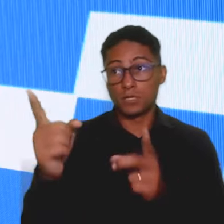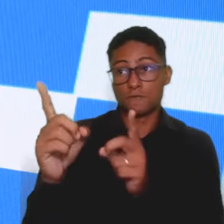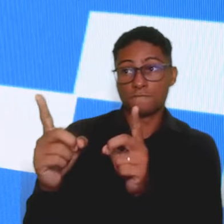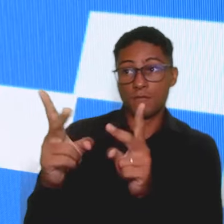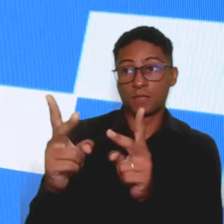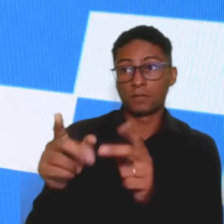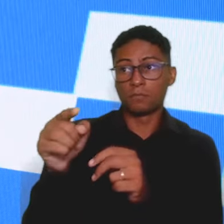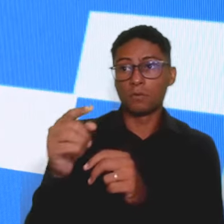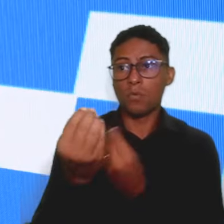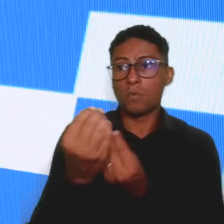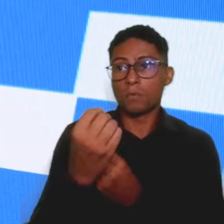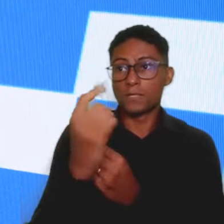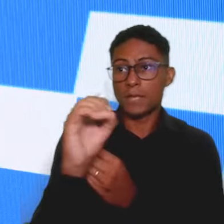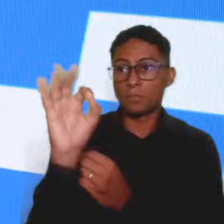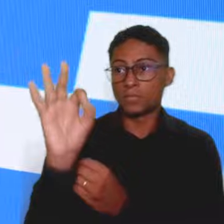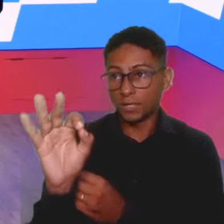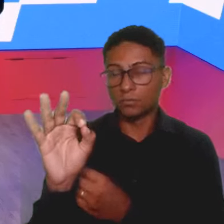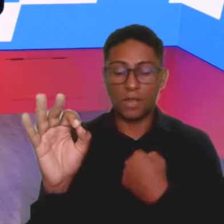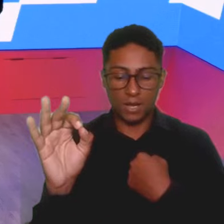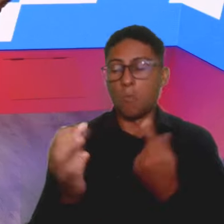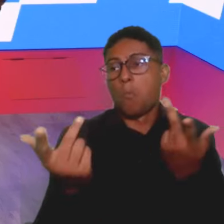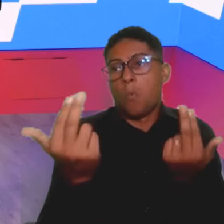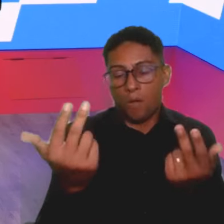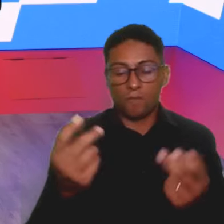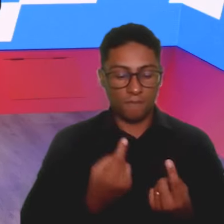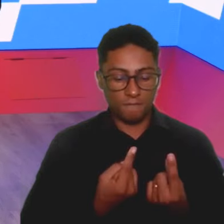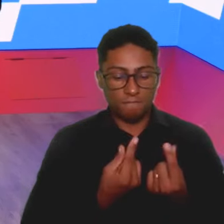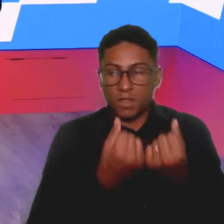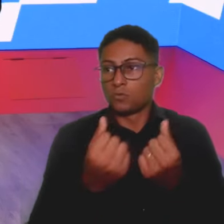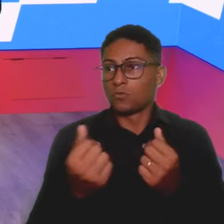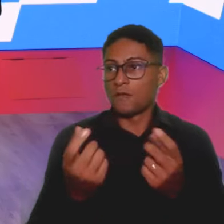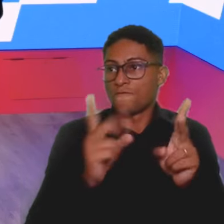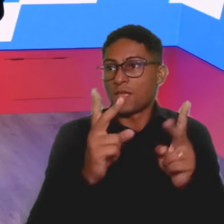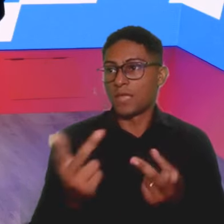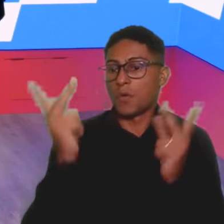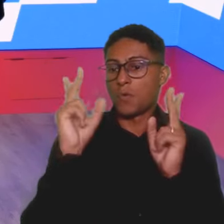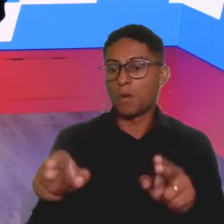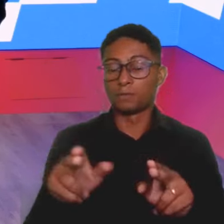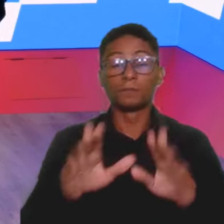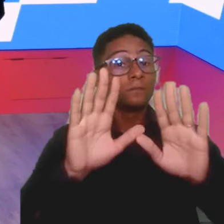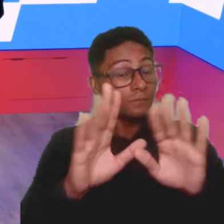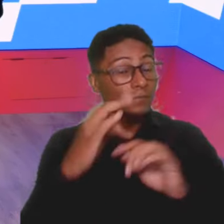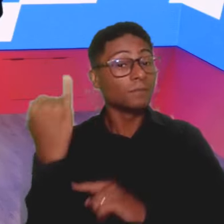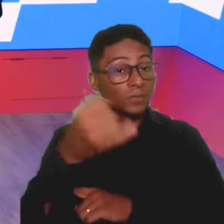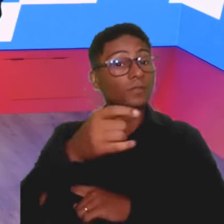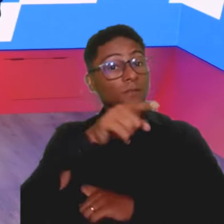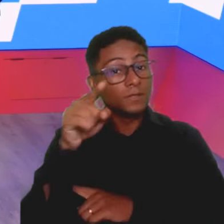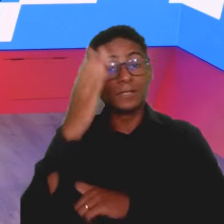põe 100% no produto, eu ponho também. Então, é importante que eu saiba direitinho